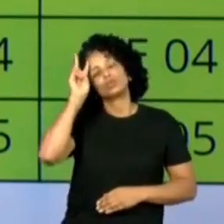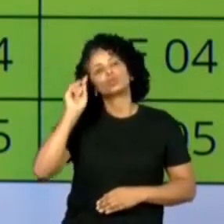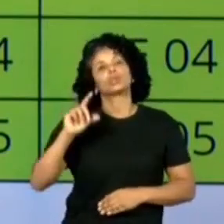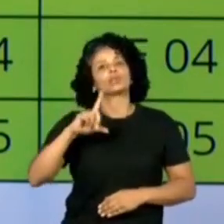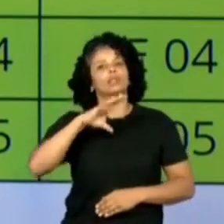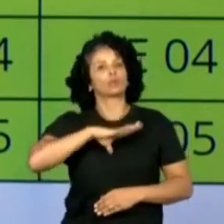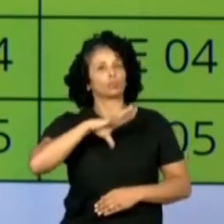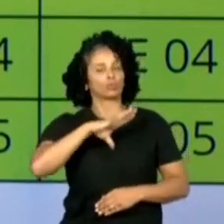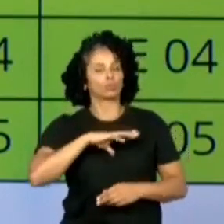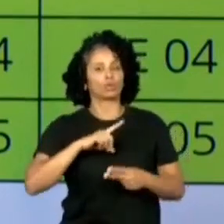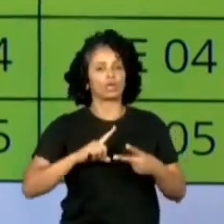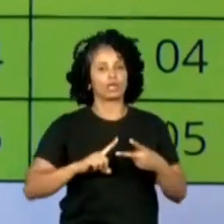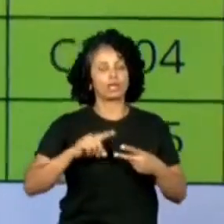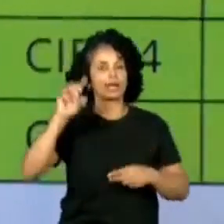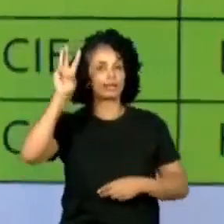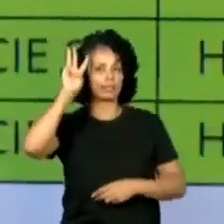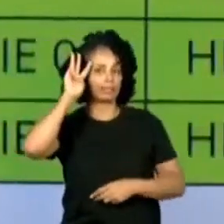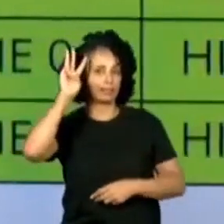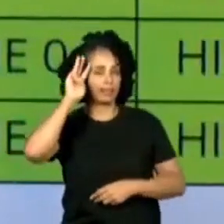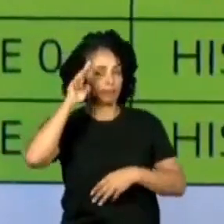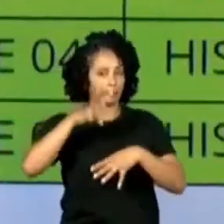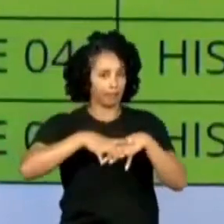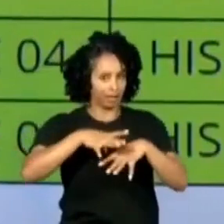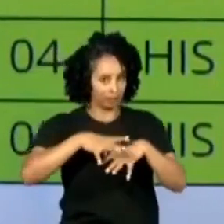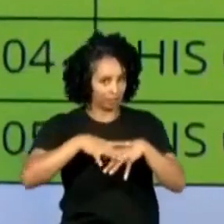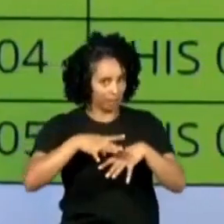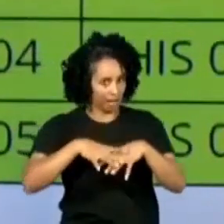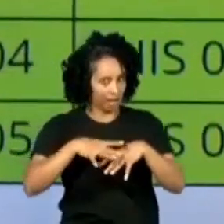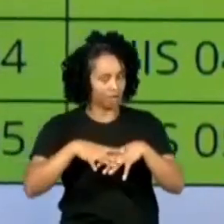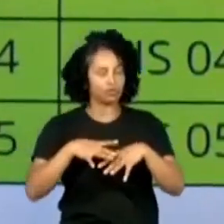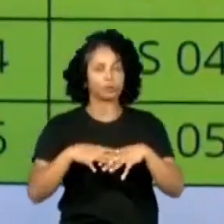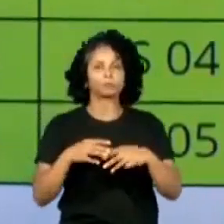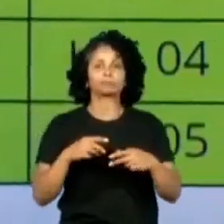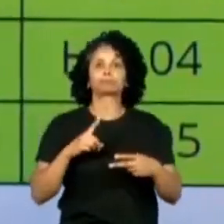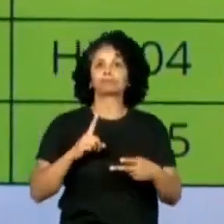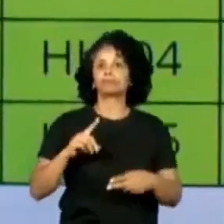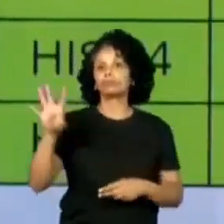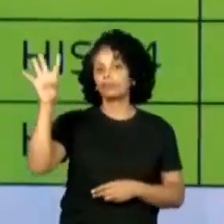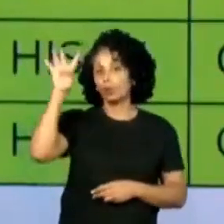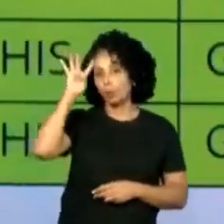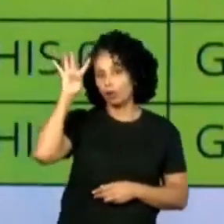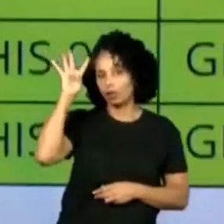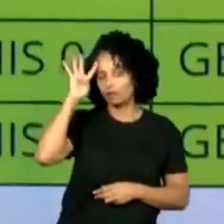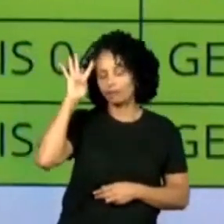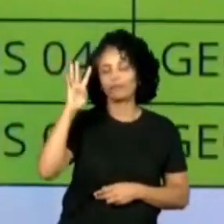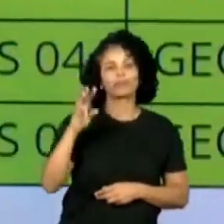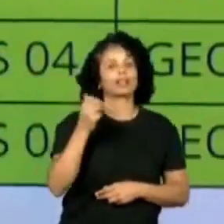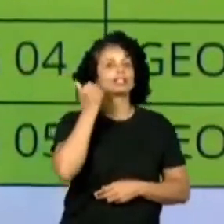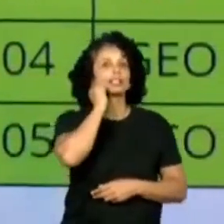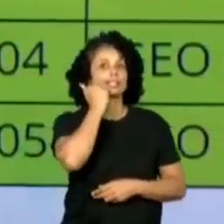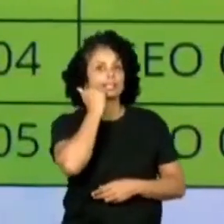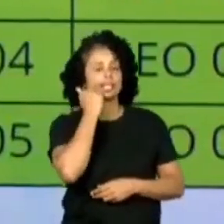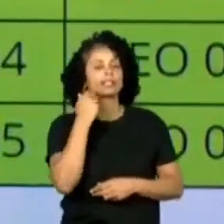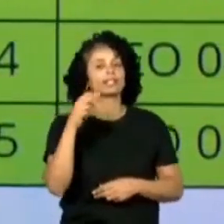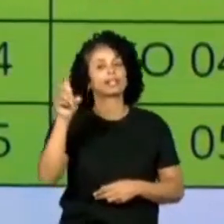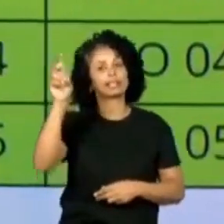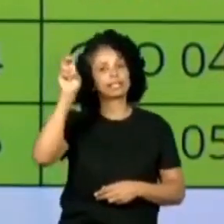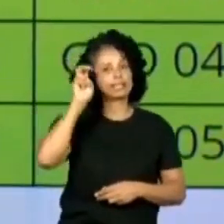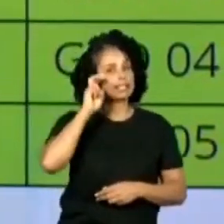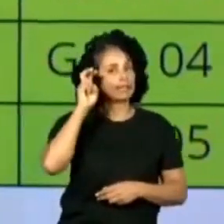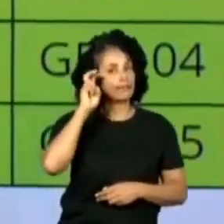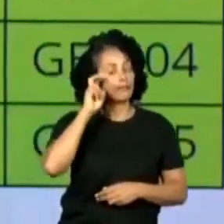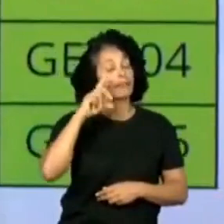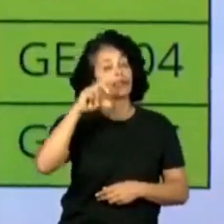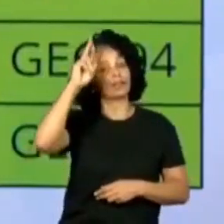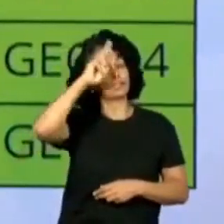portuguesa, na terça você vai ver matemática no mesmo horário, na quarta você vai ver ciências, na quinta